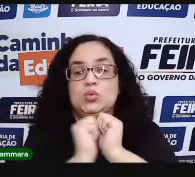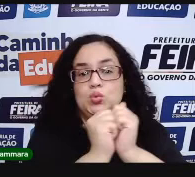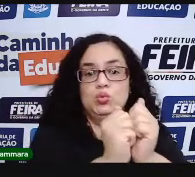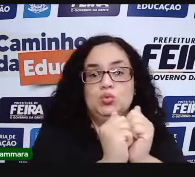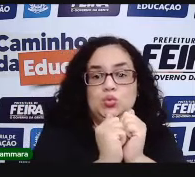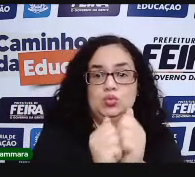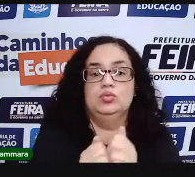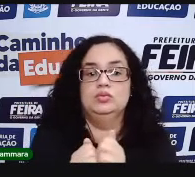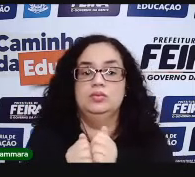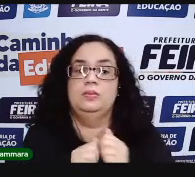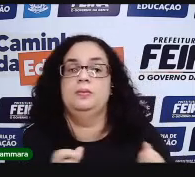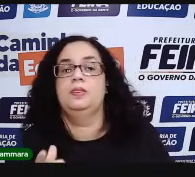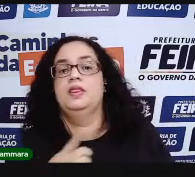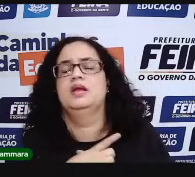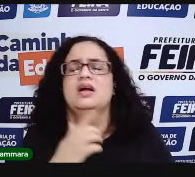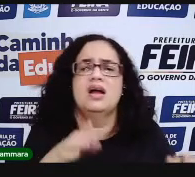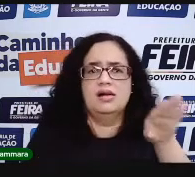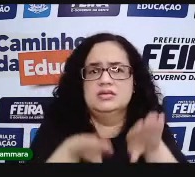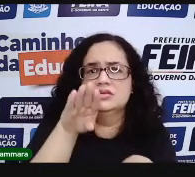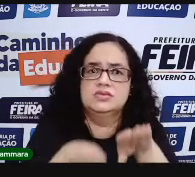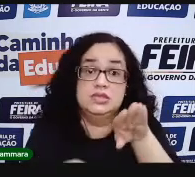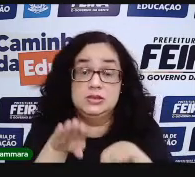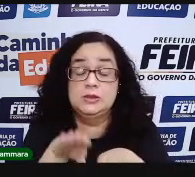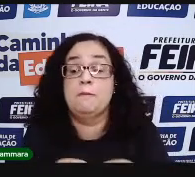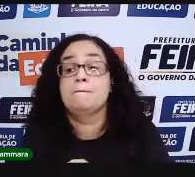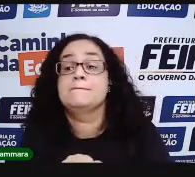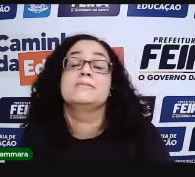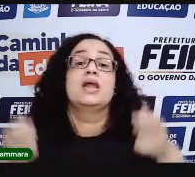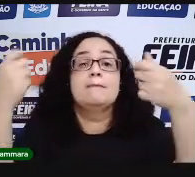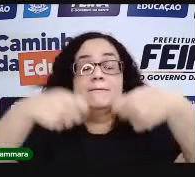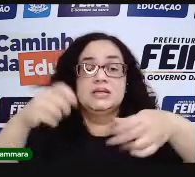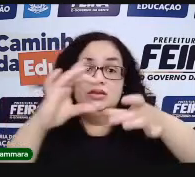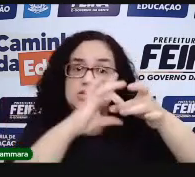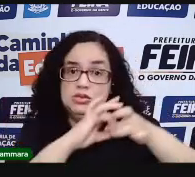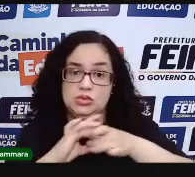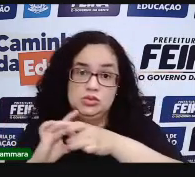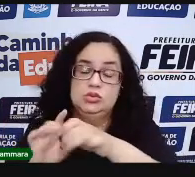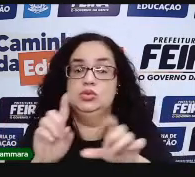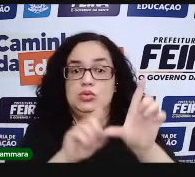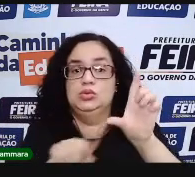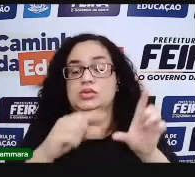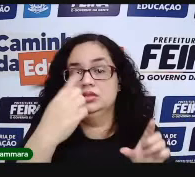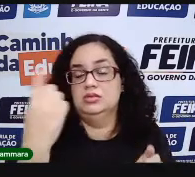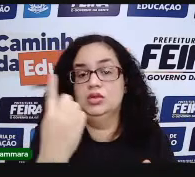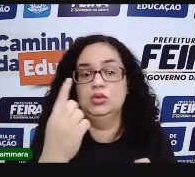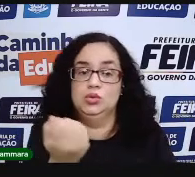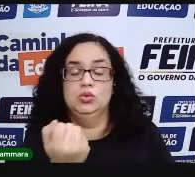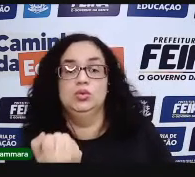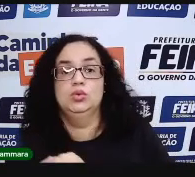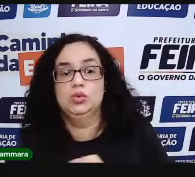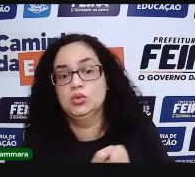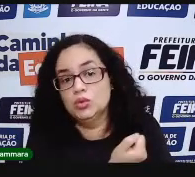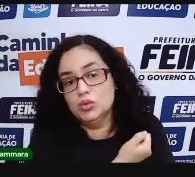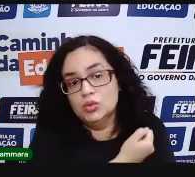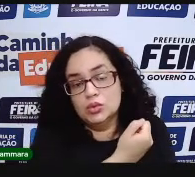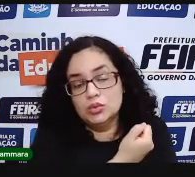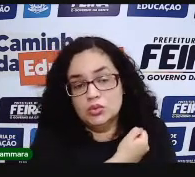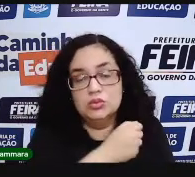uns ao lado dos outros. Ou seja, às vezes, eles precisavam unir duas letras para formar um número.